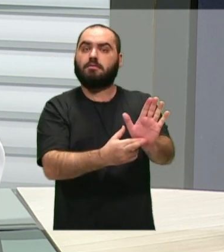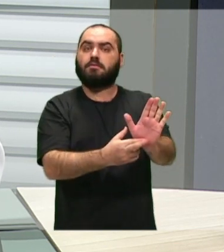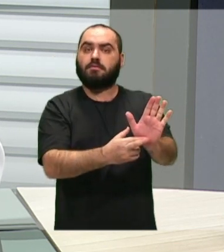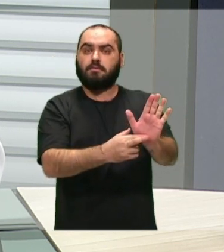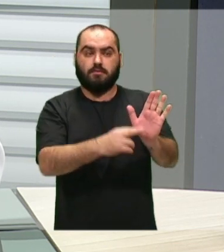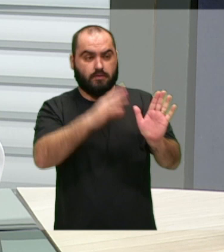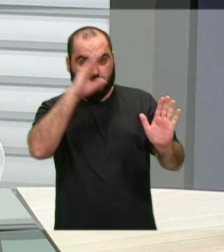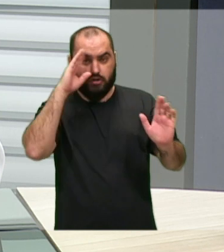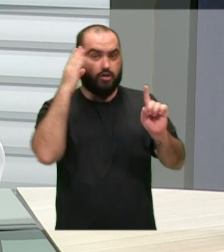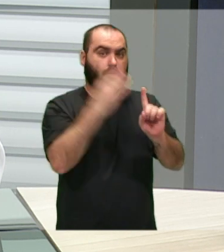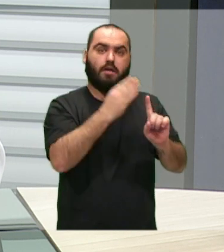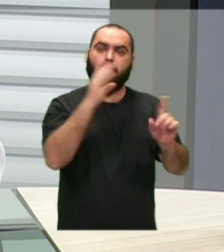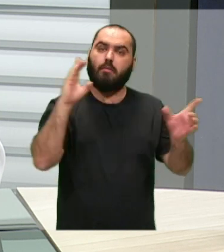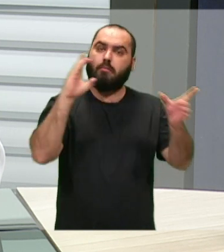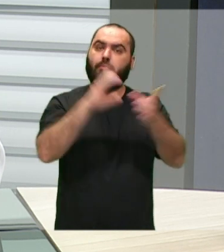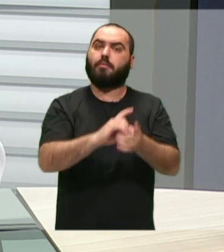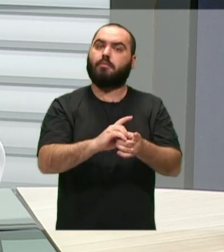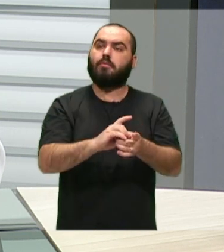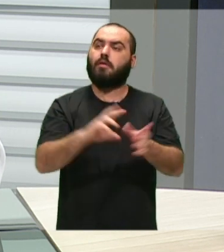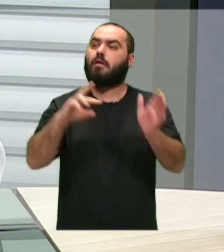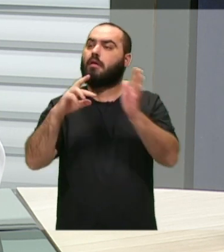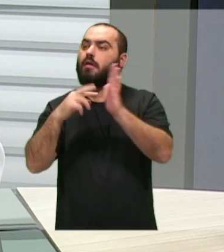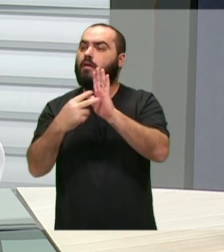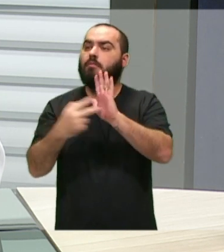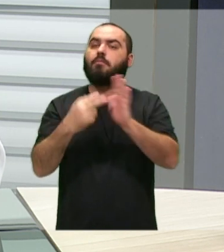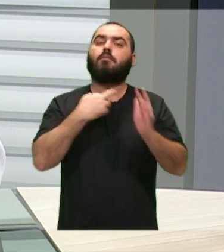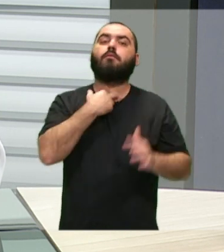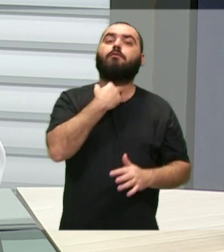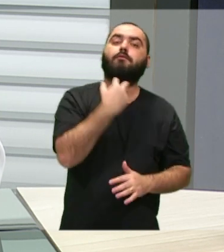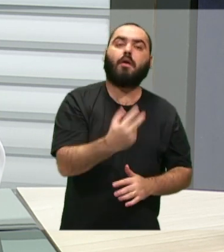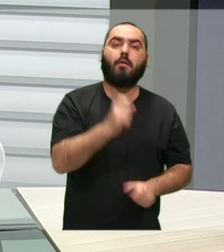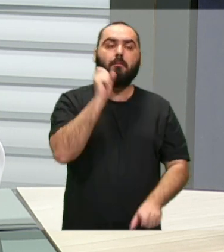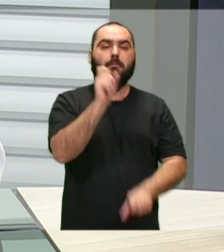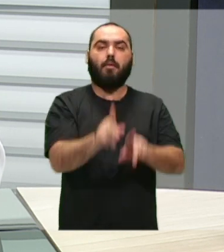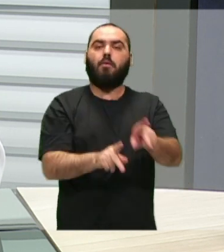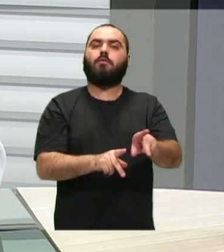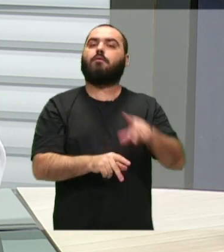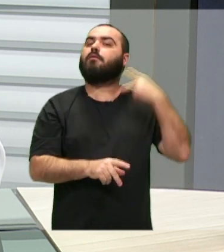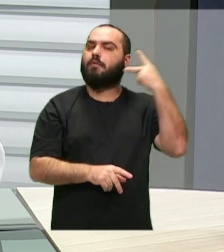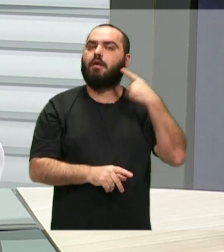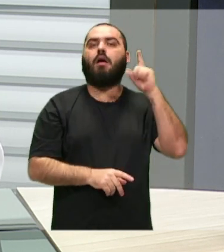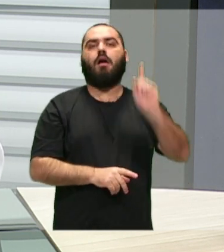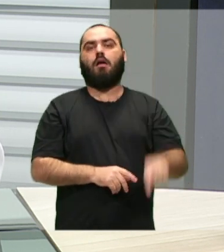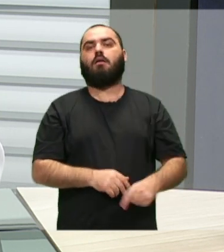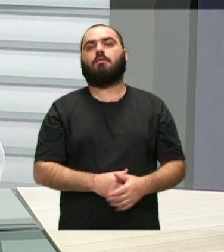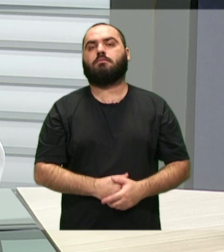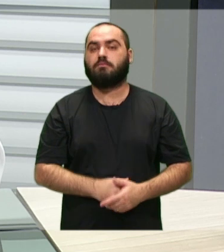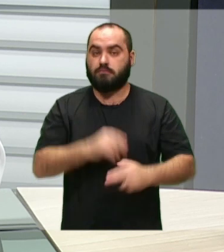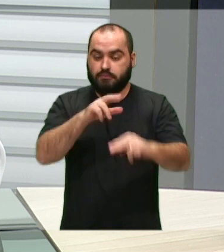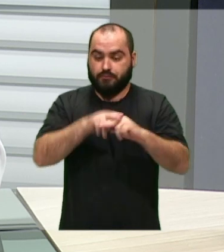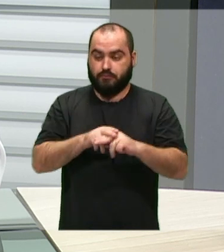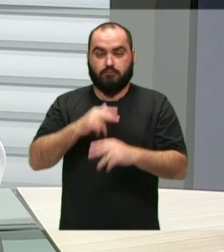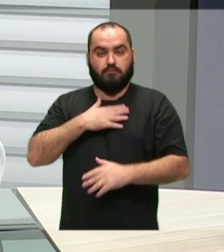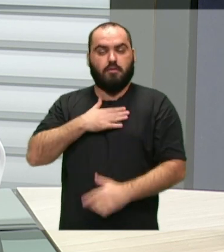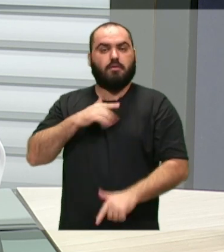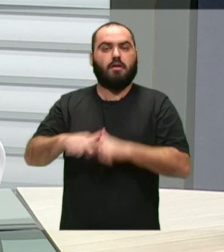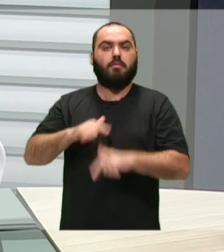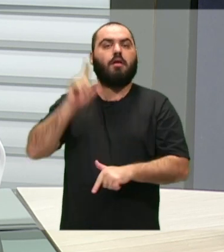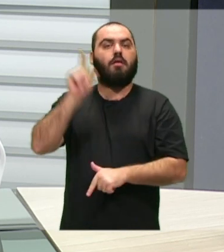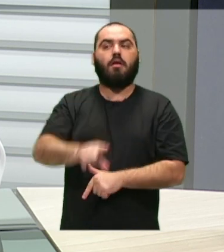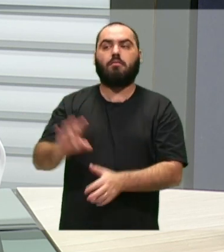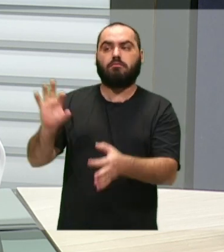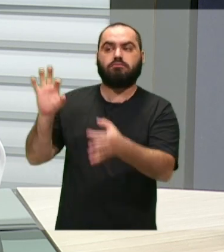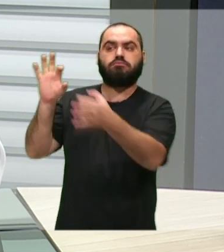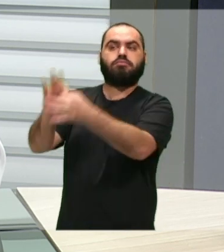ou seja, nós somos representantes da voz do povo. E é isso que nós queremos fazer nesse mandato também, é fortalecer essa relação. A Câmara precisa